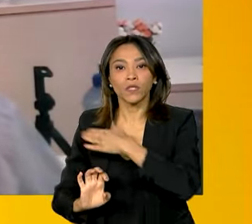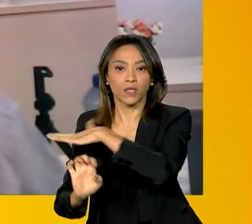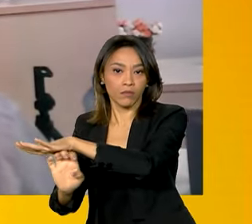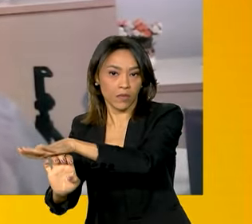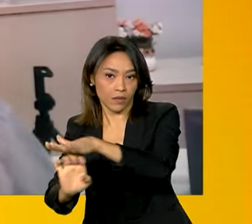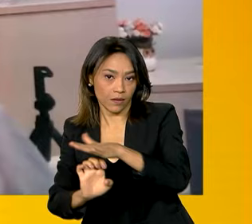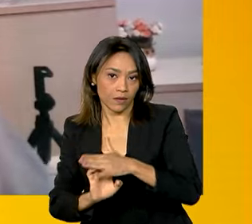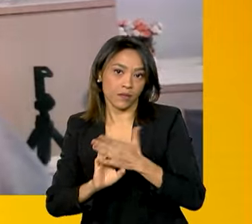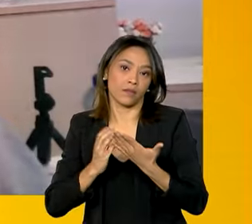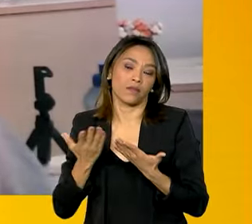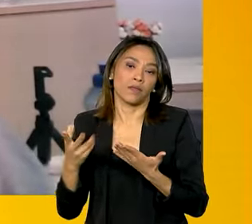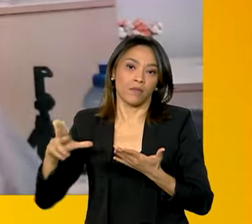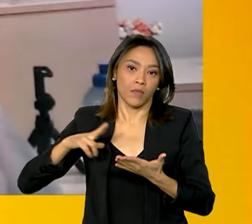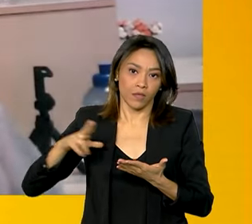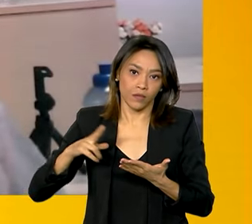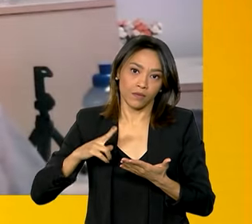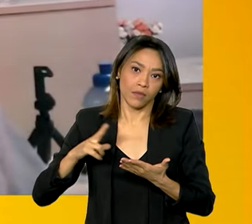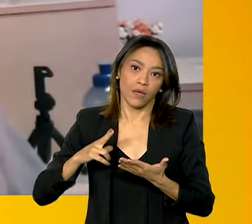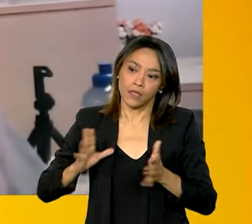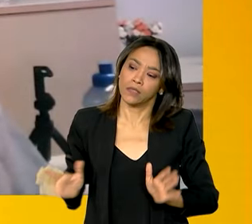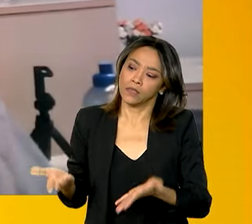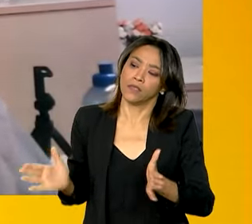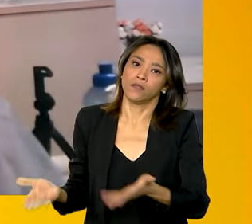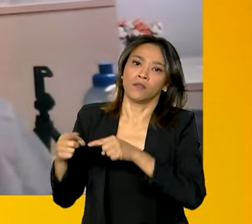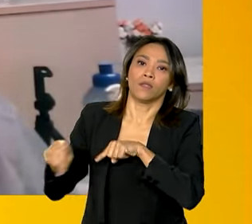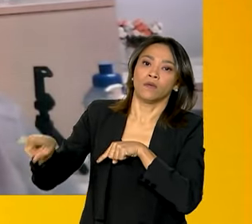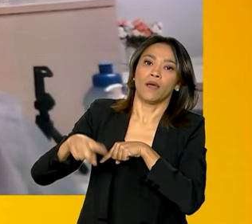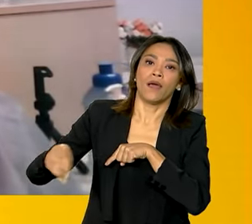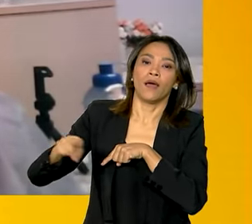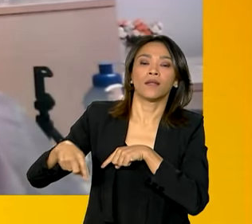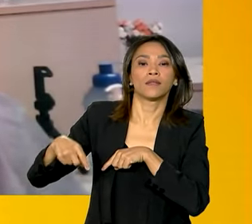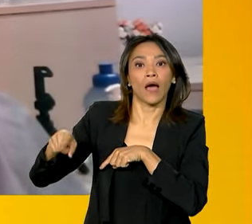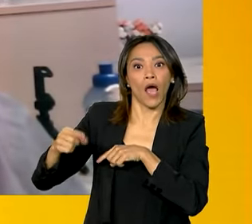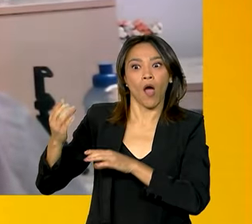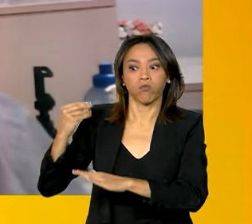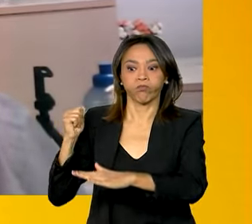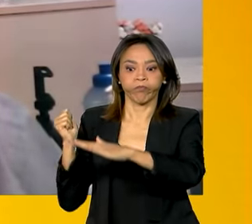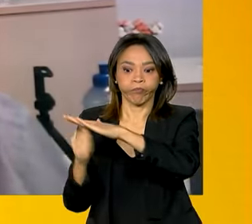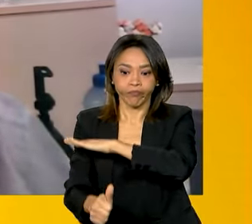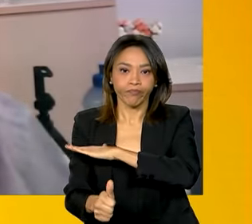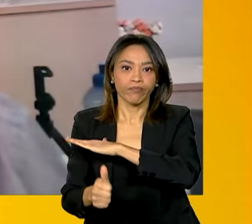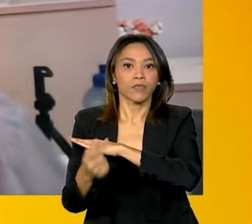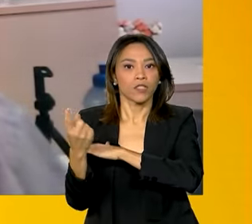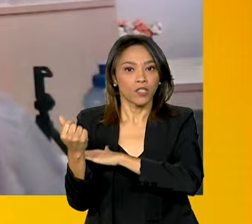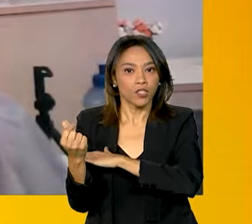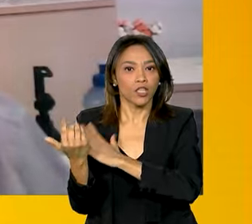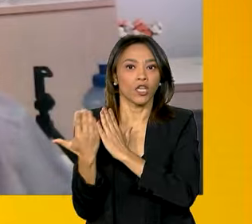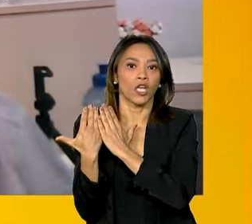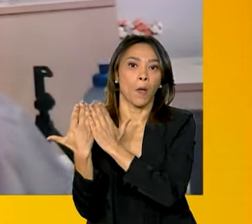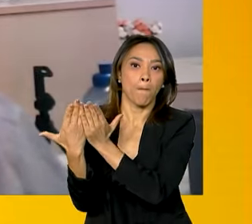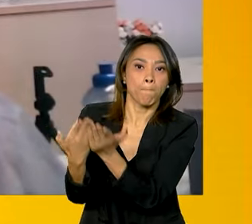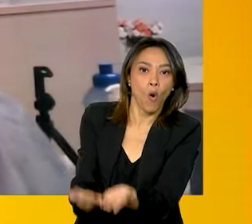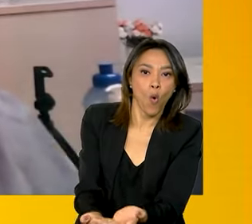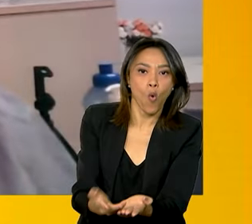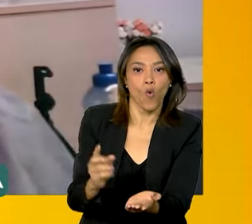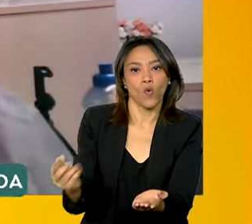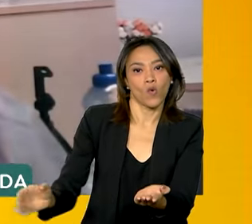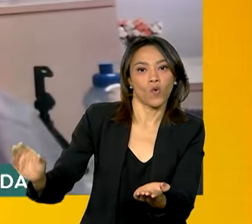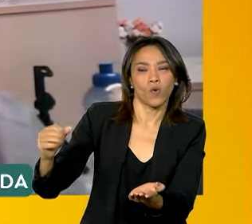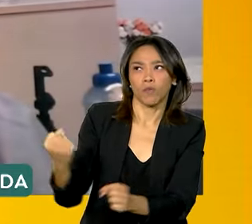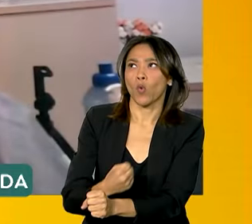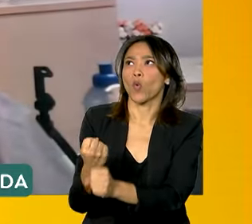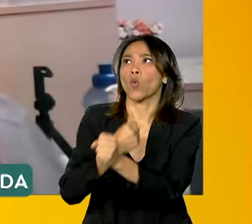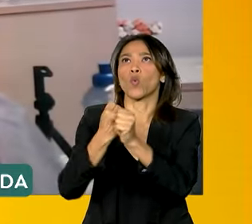incentivo à iniciativa privada a fazer investimentos em terminais portuários em